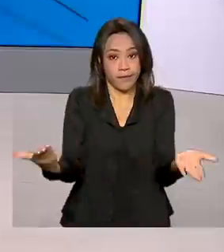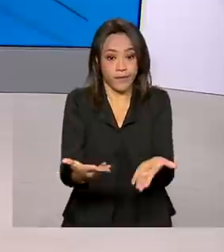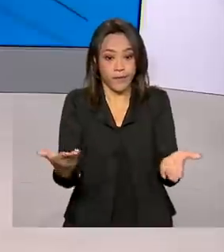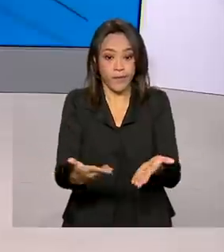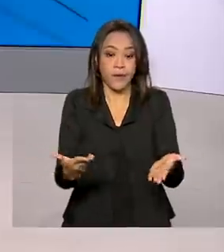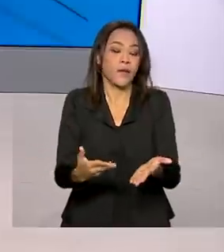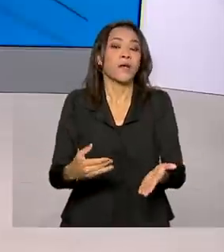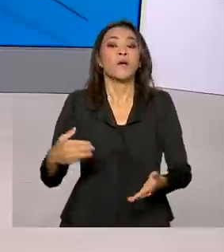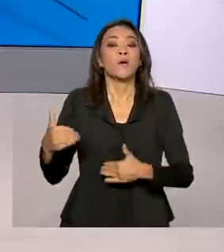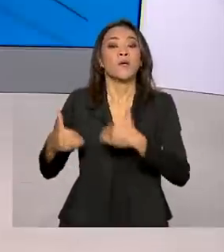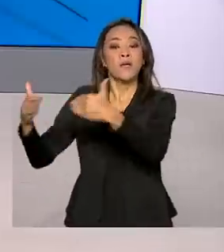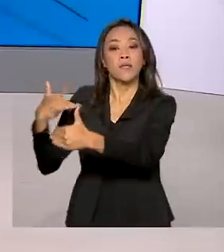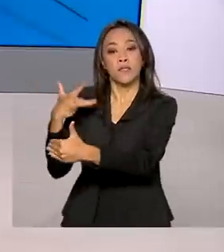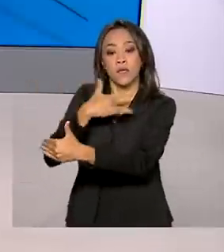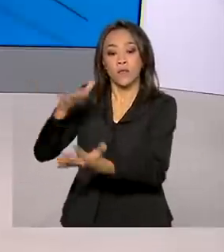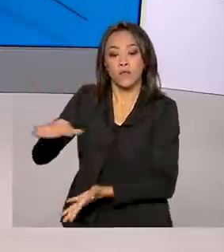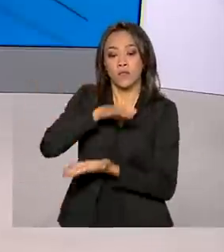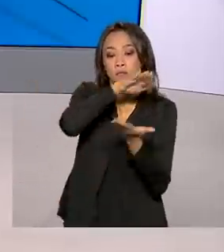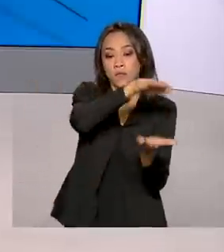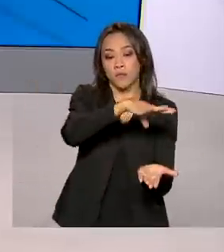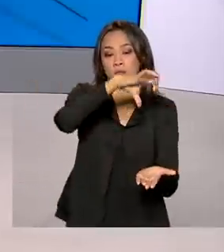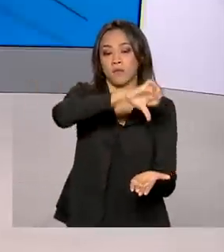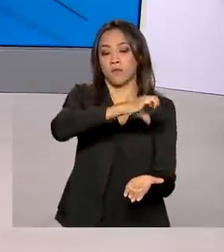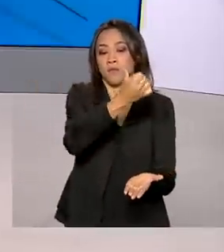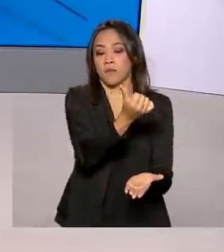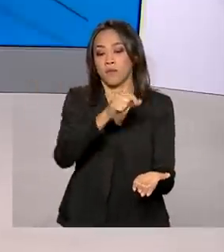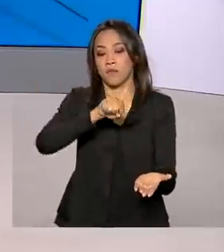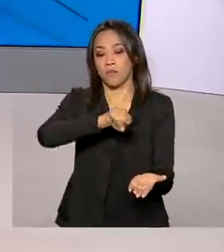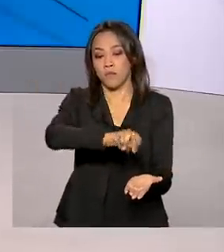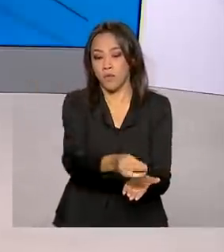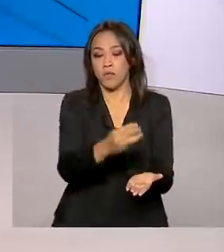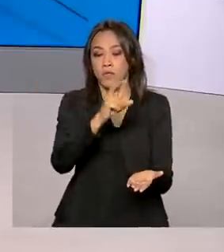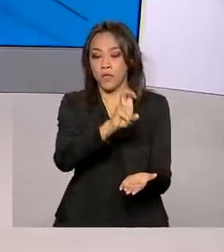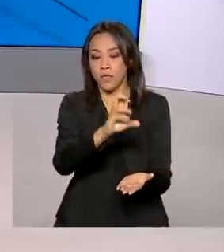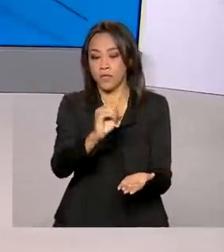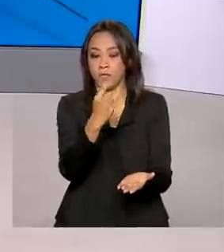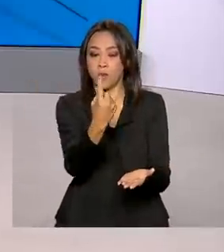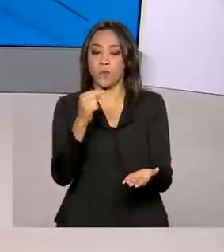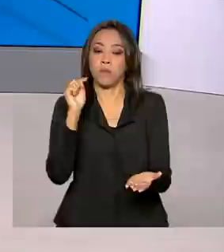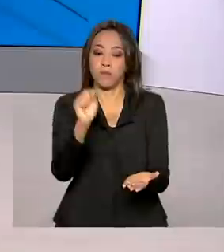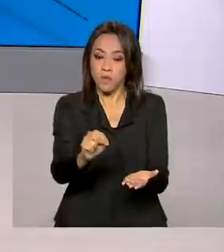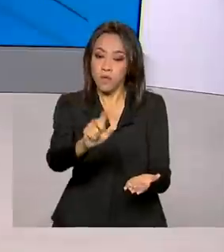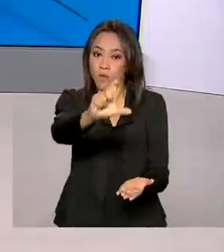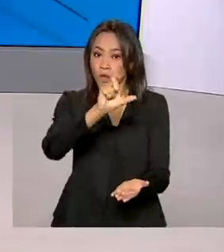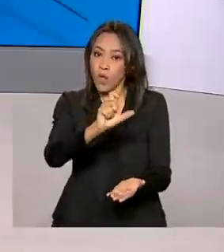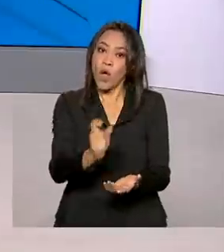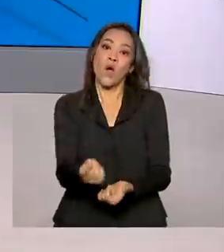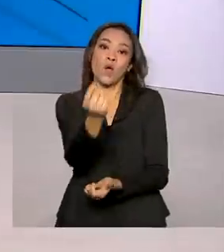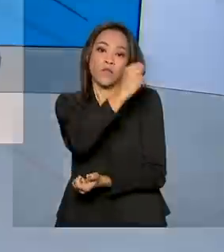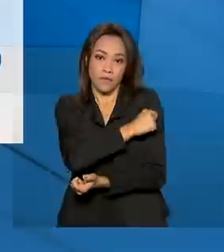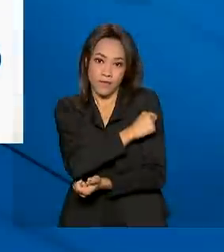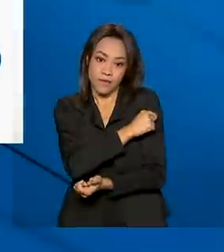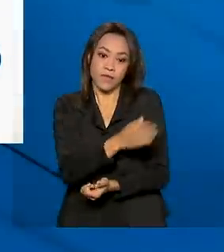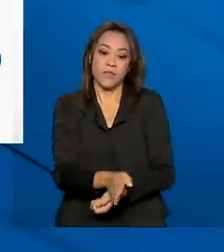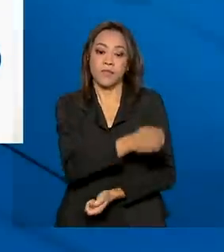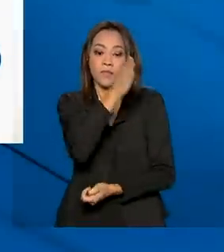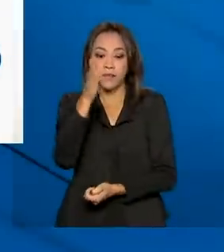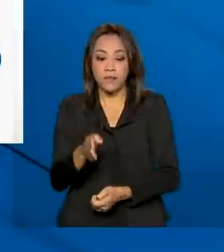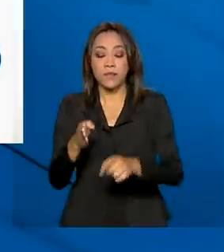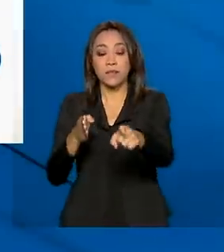Ministério da Saúde já distribuiu 96 milhões 501 mil doses da vacina contra a Covid-19.